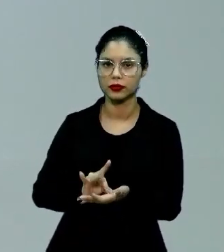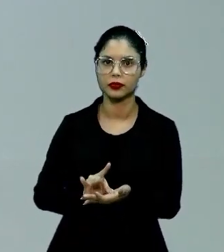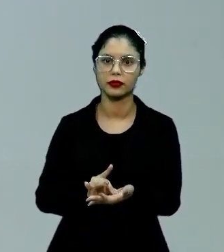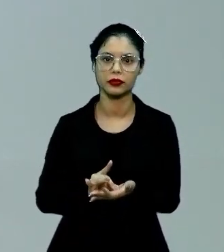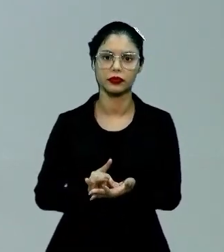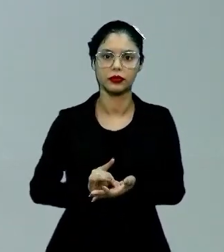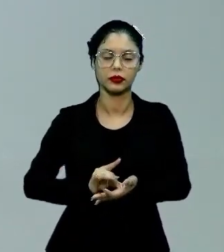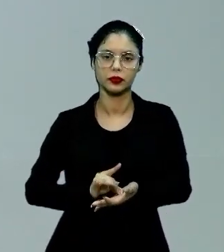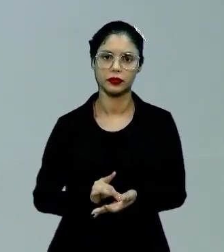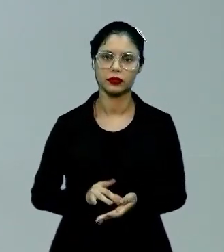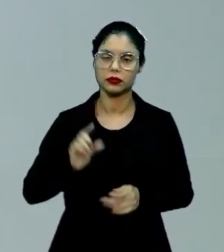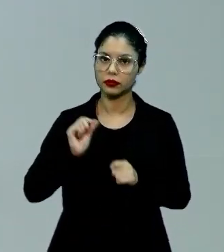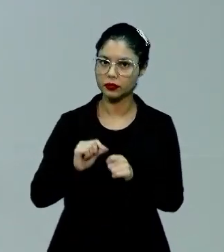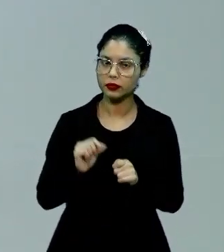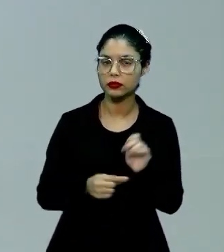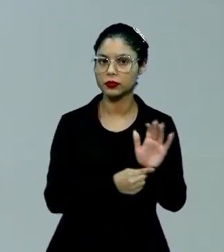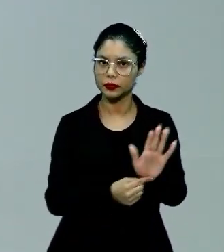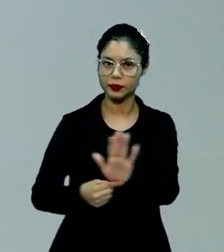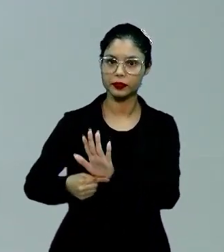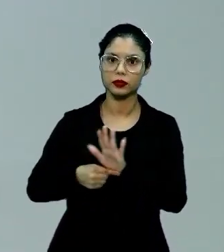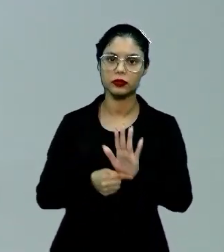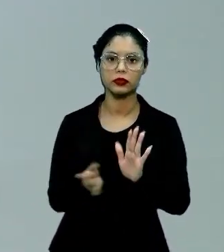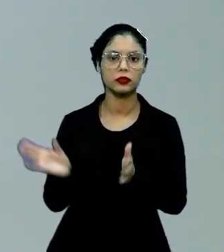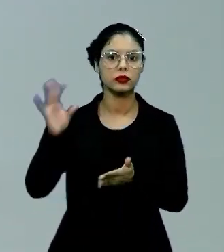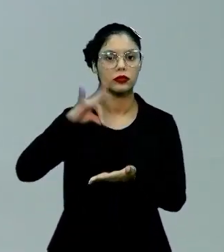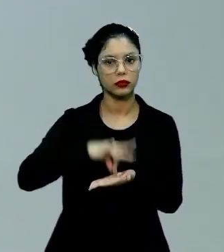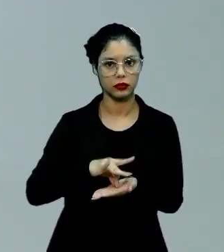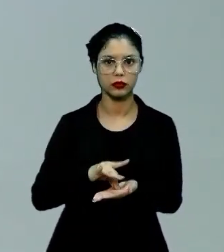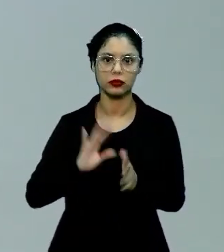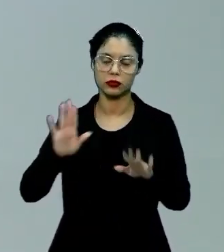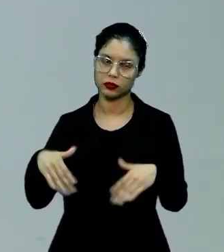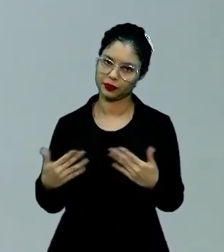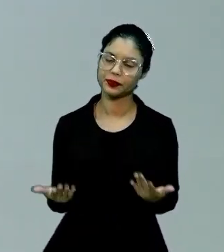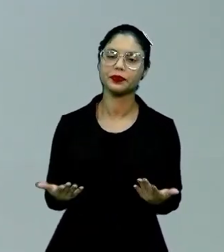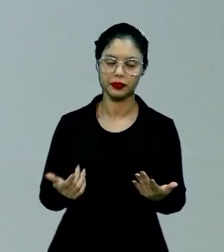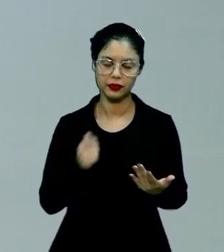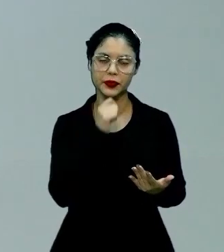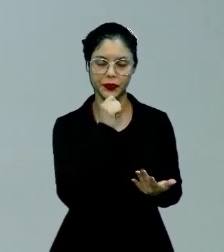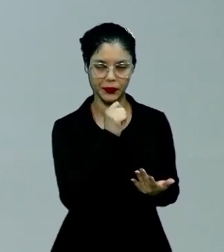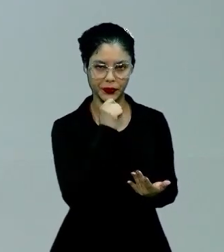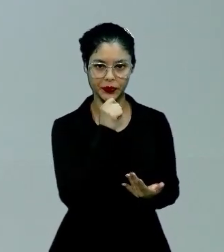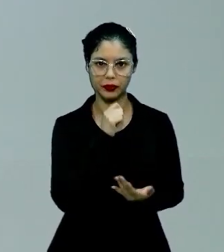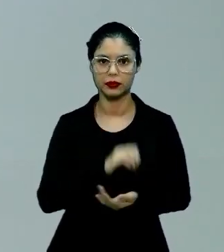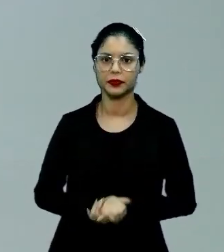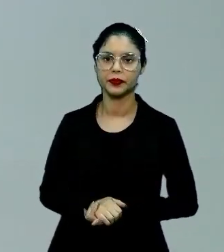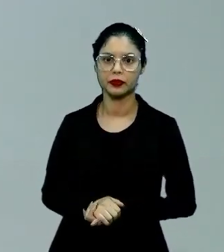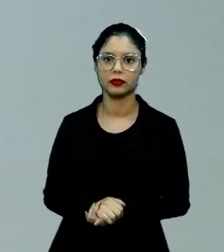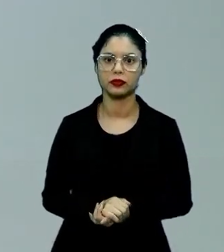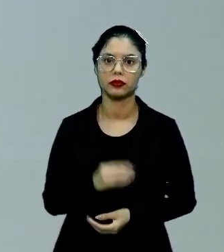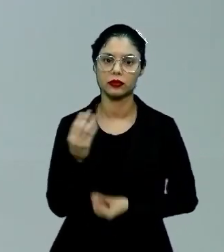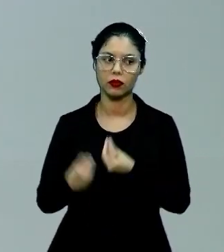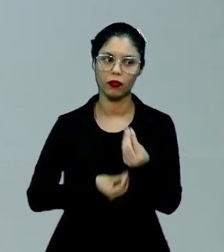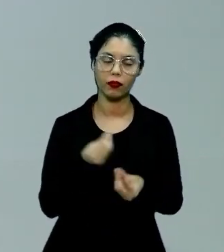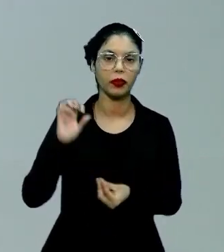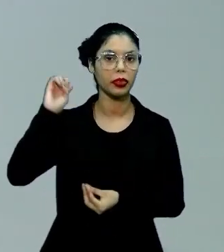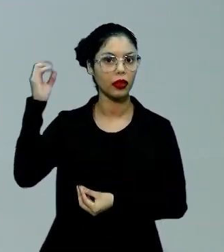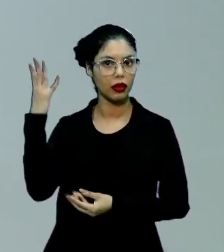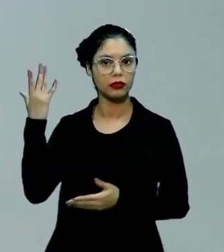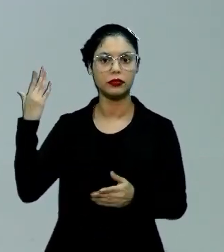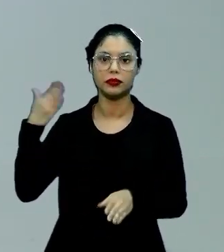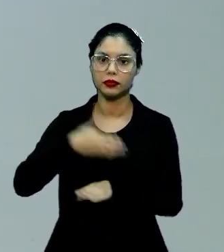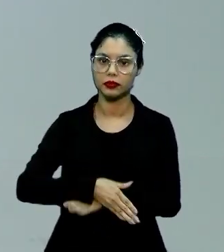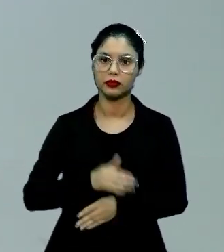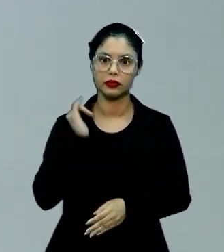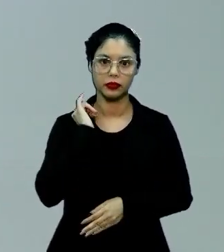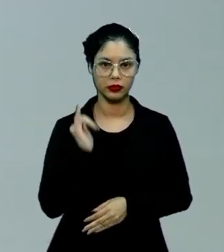efetiva de fato, de mostrar a realidade tal qual ela é. E como isso acontece dentro